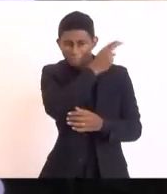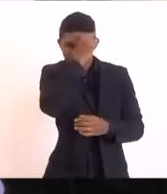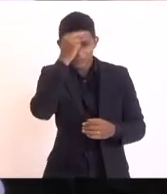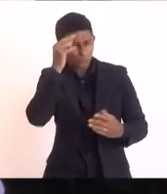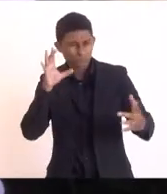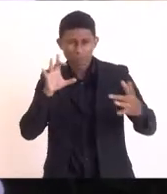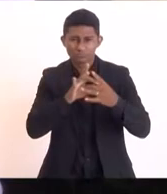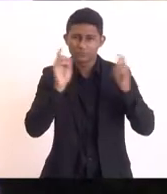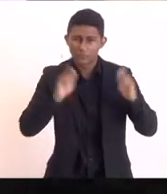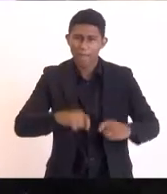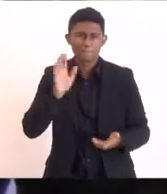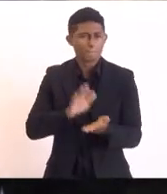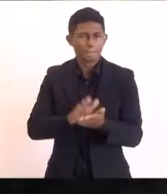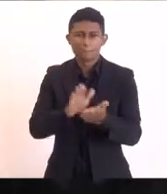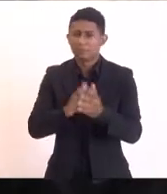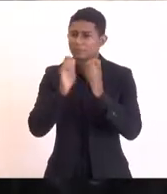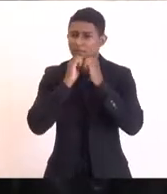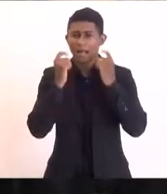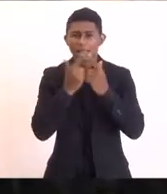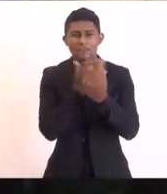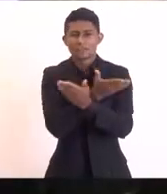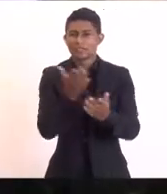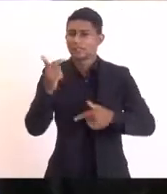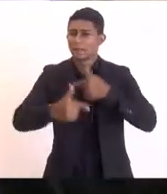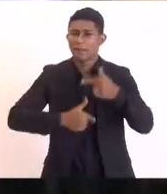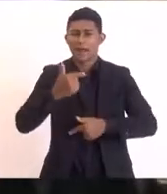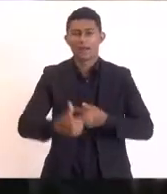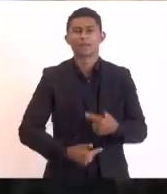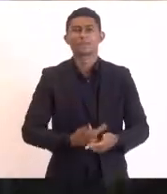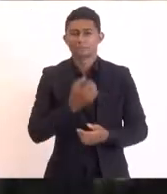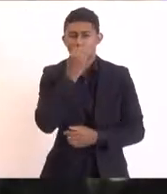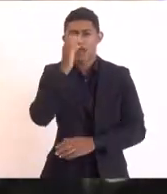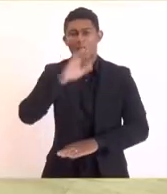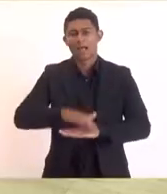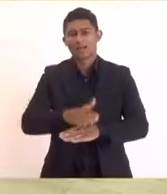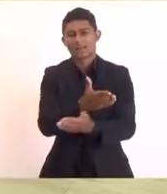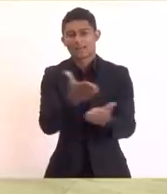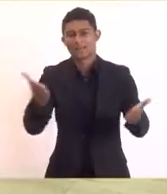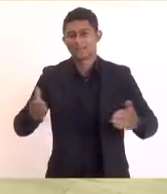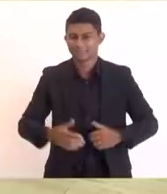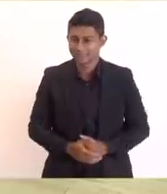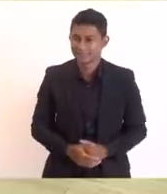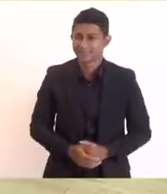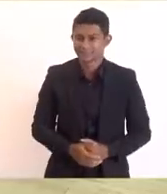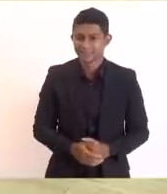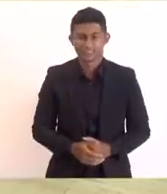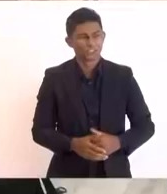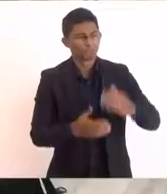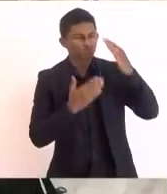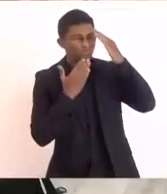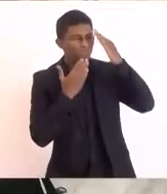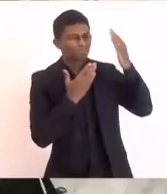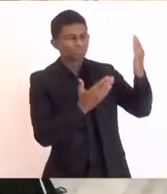ministro mais uma vez o André e a Lege pelo trabalho que estão realizando boa tarde para todos obrigado Raul valeu meu irmão